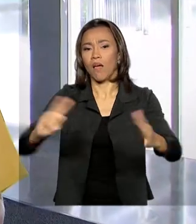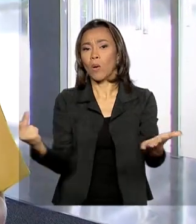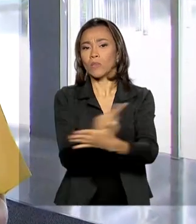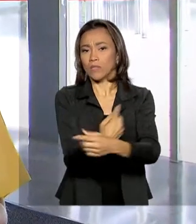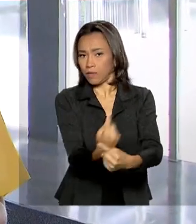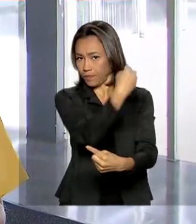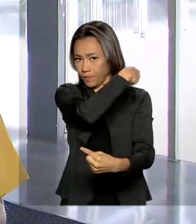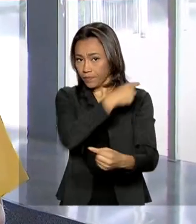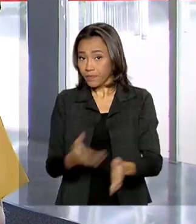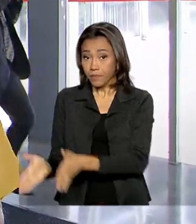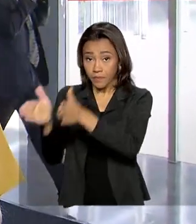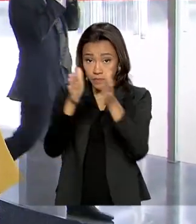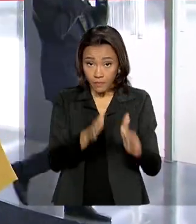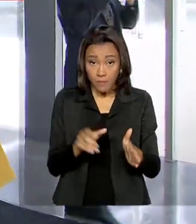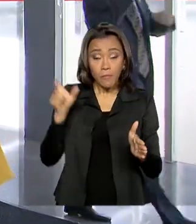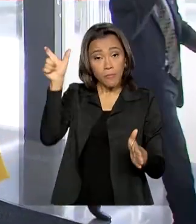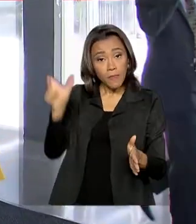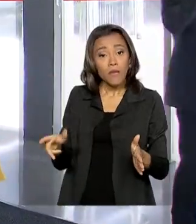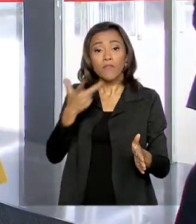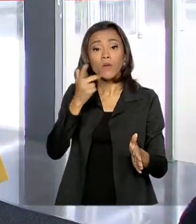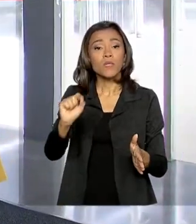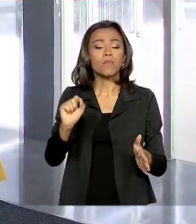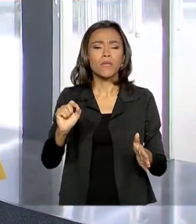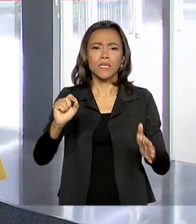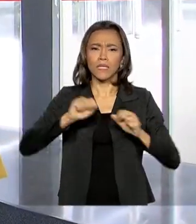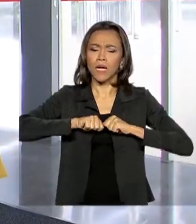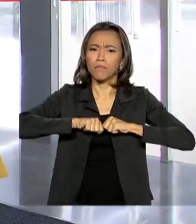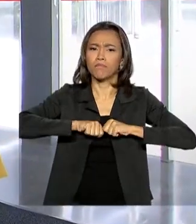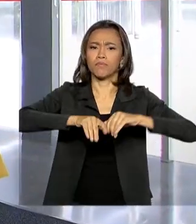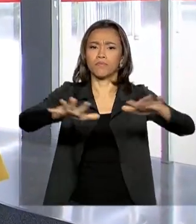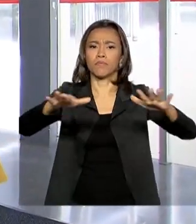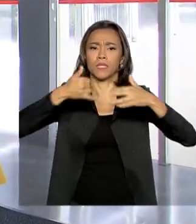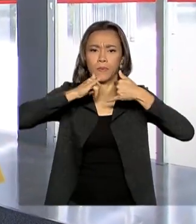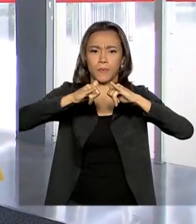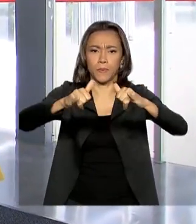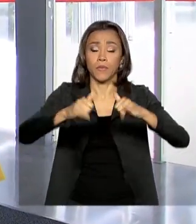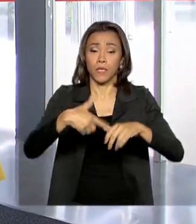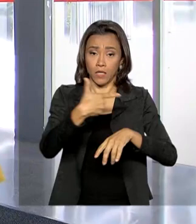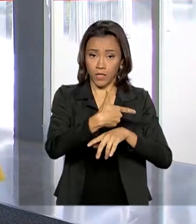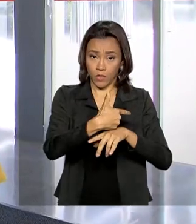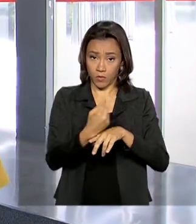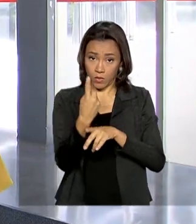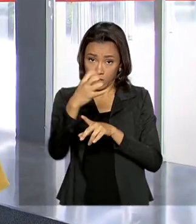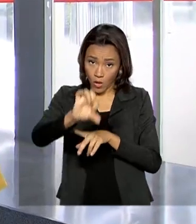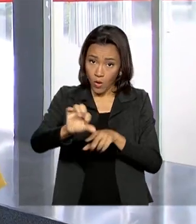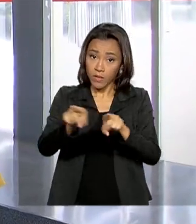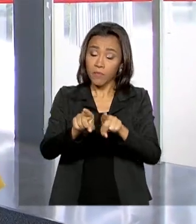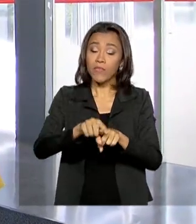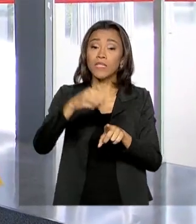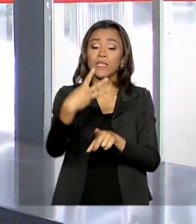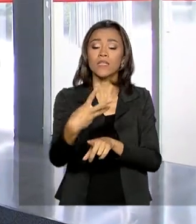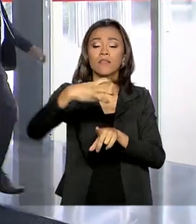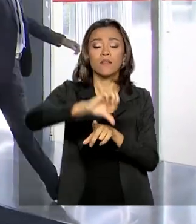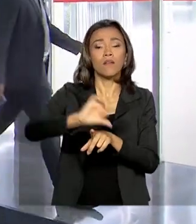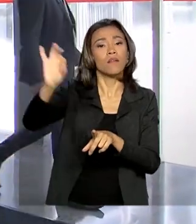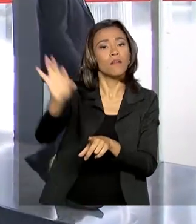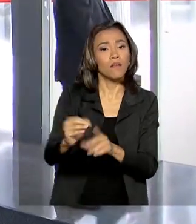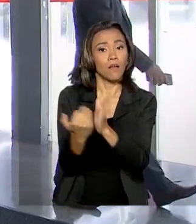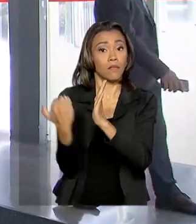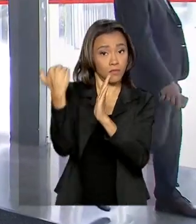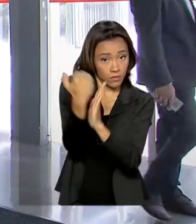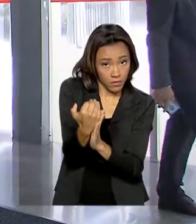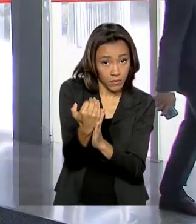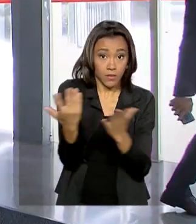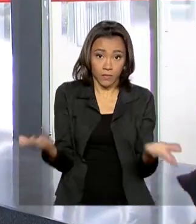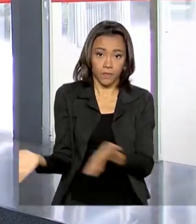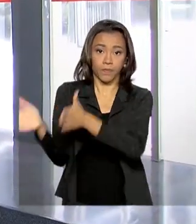expansão da geração de energia, que em 2019 ficou 39% acima do esperado. Para